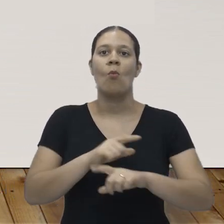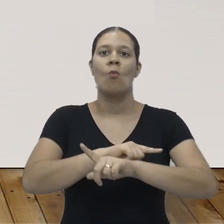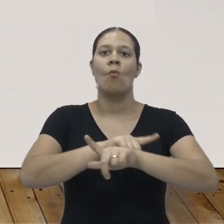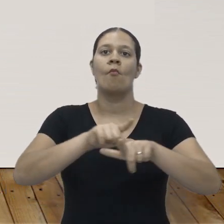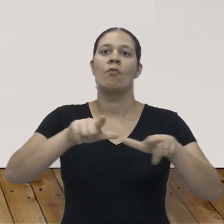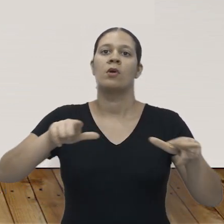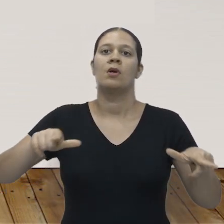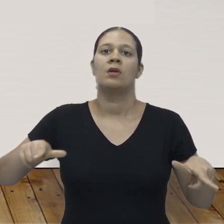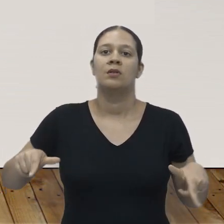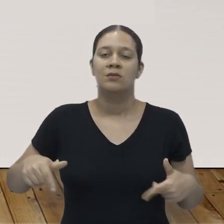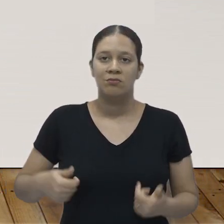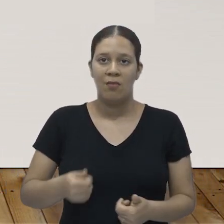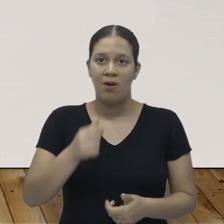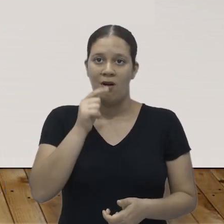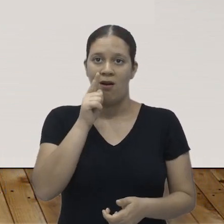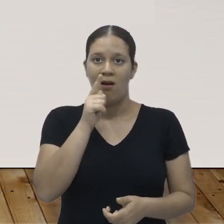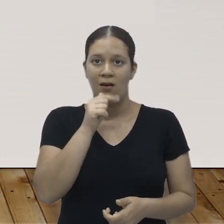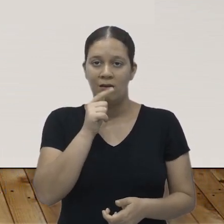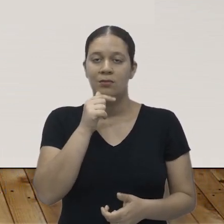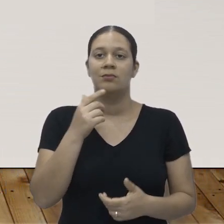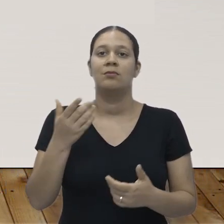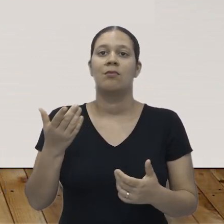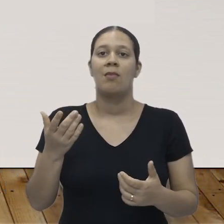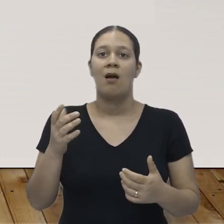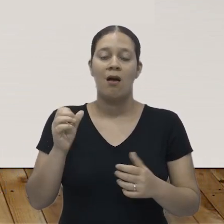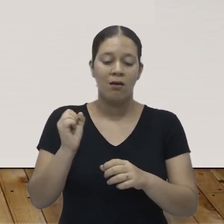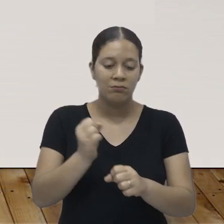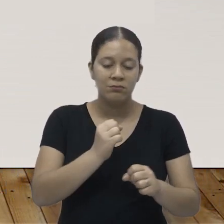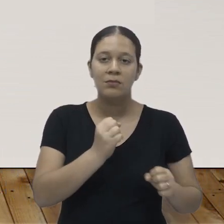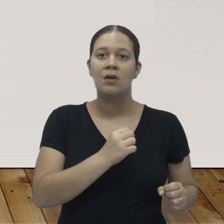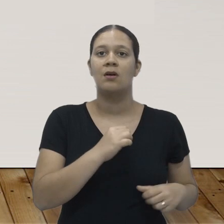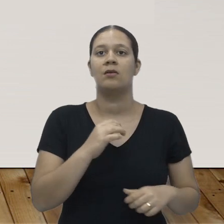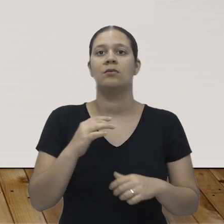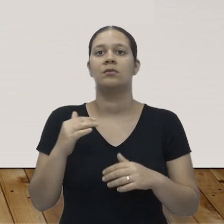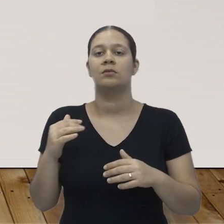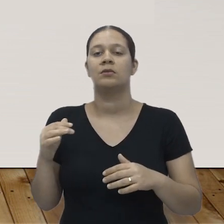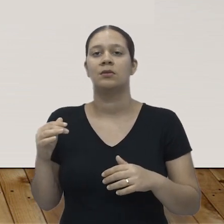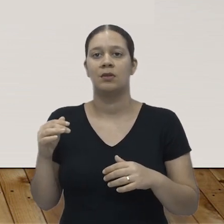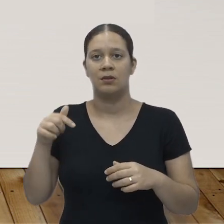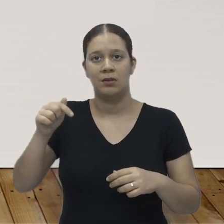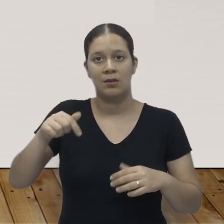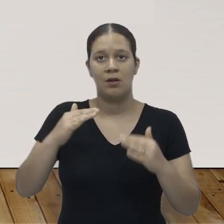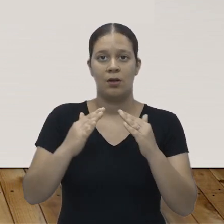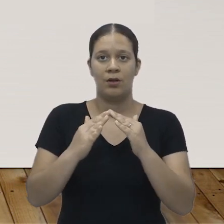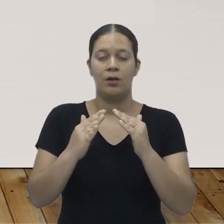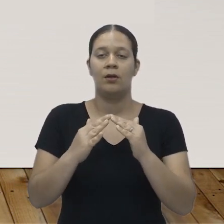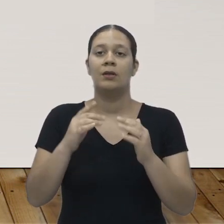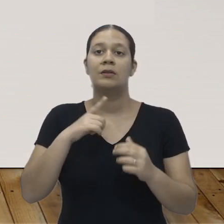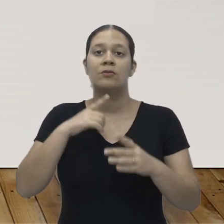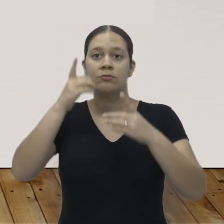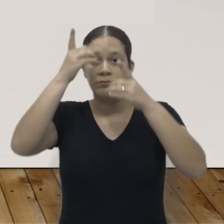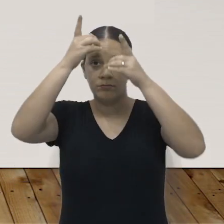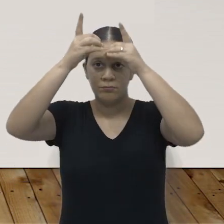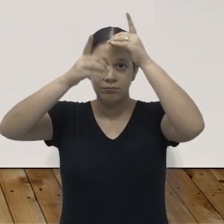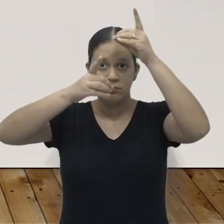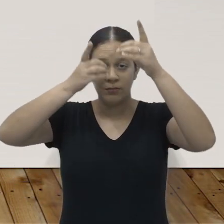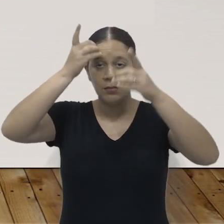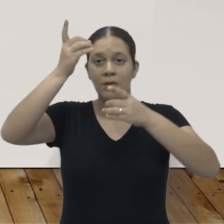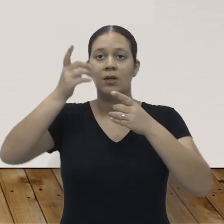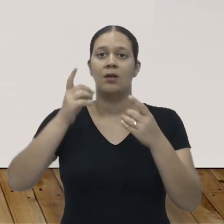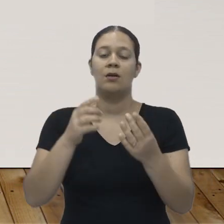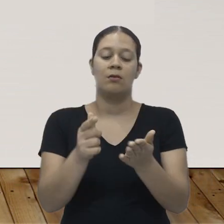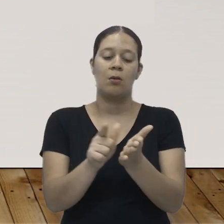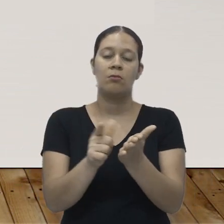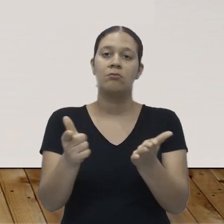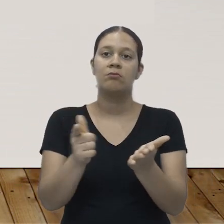poderia ficar totalmente sem água para realizar a limpeza doméstica. Devido a essa situação, ela teve a